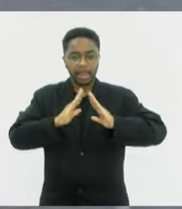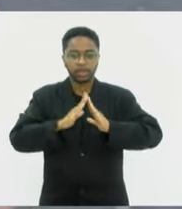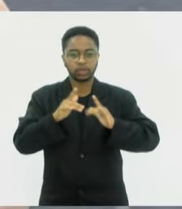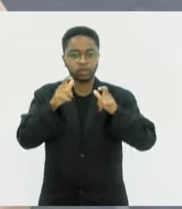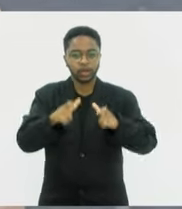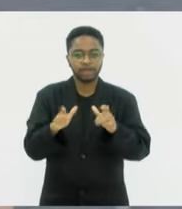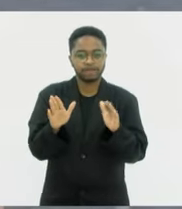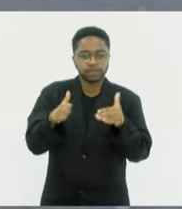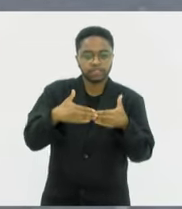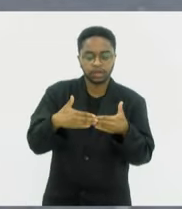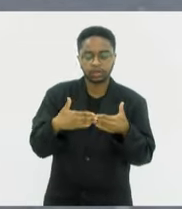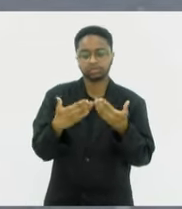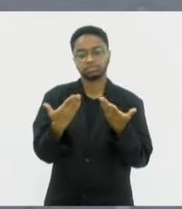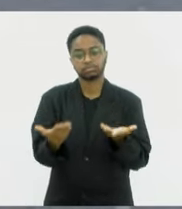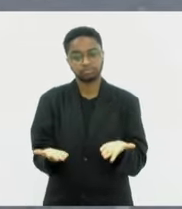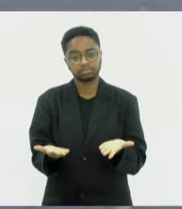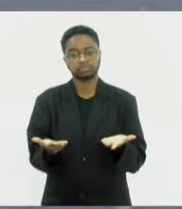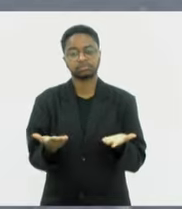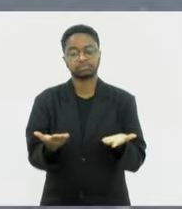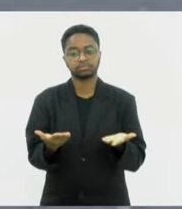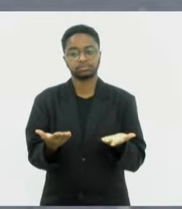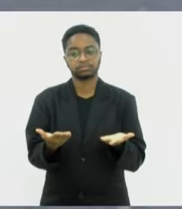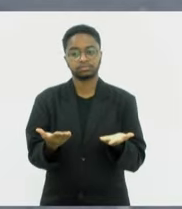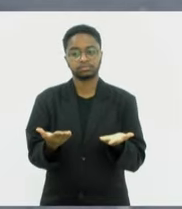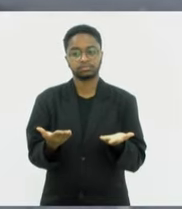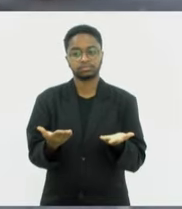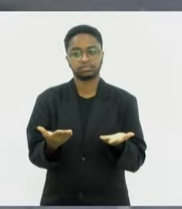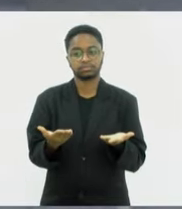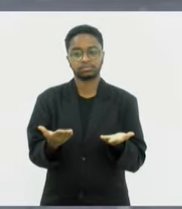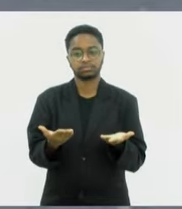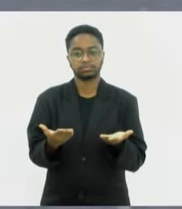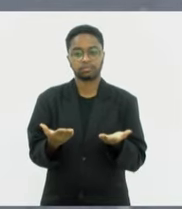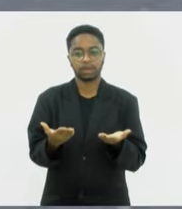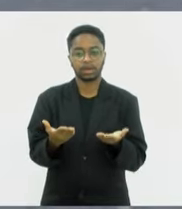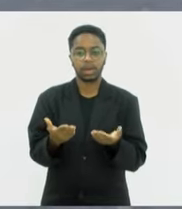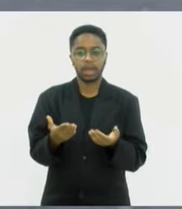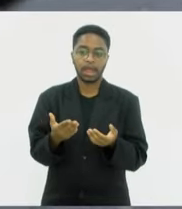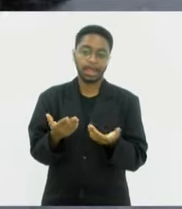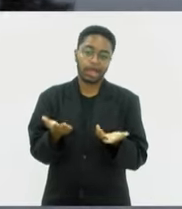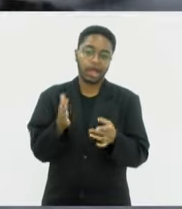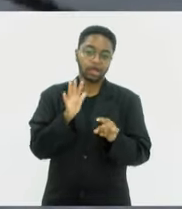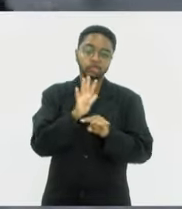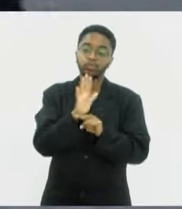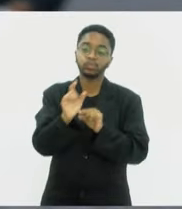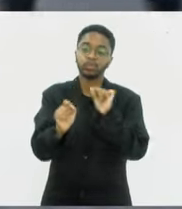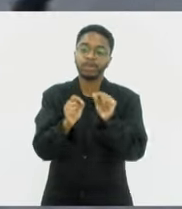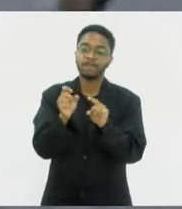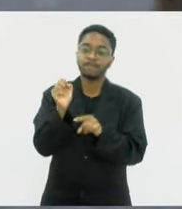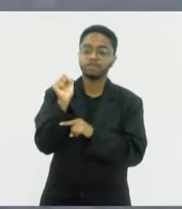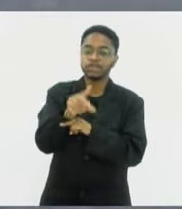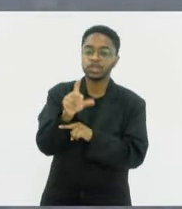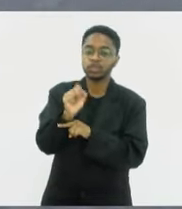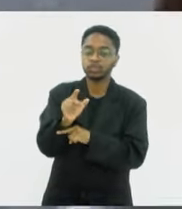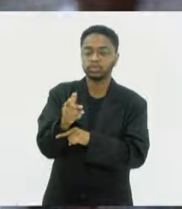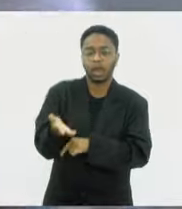fechado. Então, acaba favorecendo a circulação do vírus respiratório.